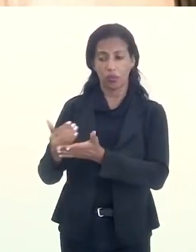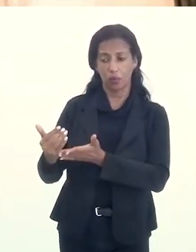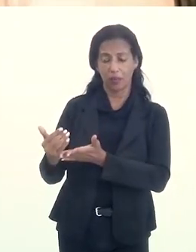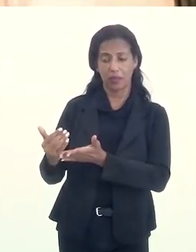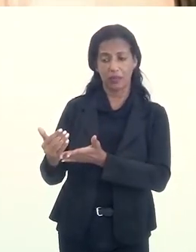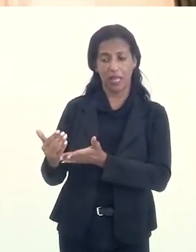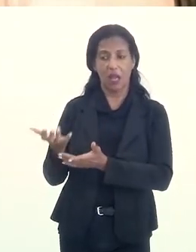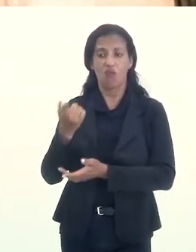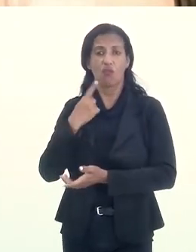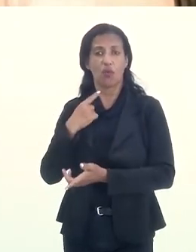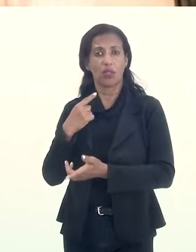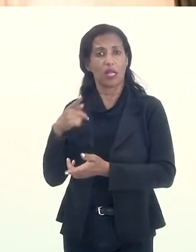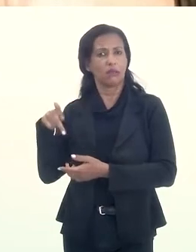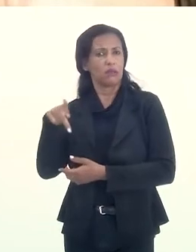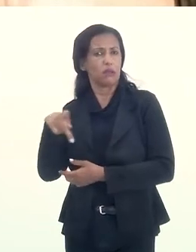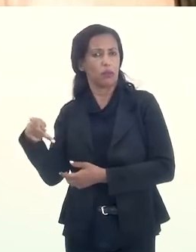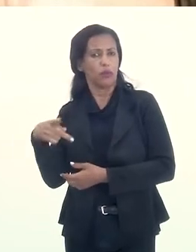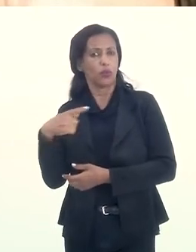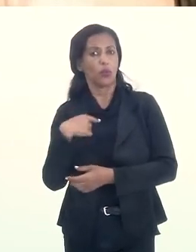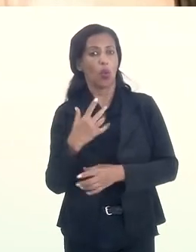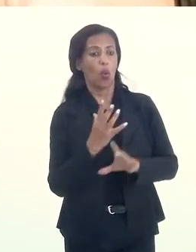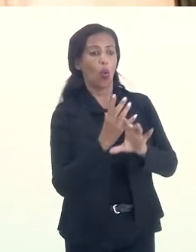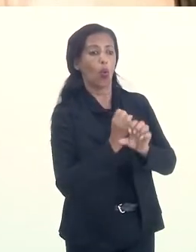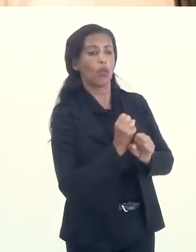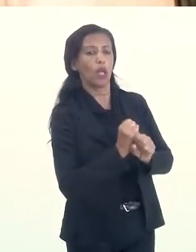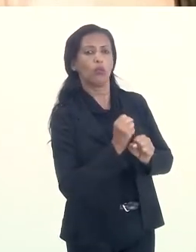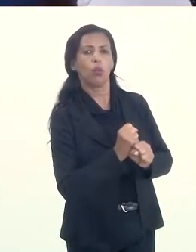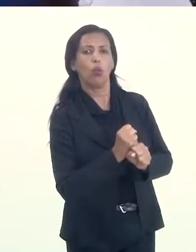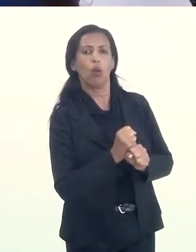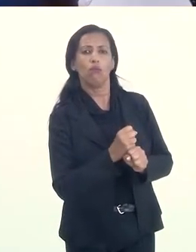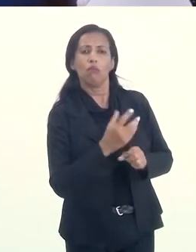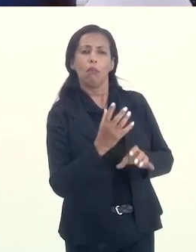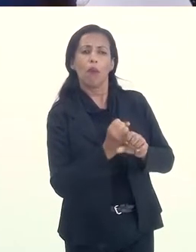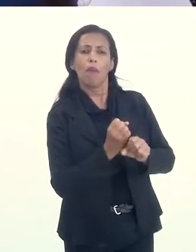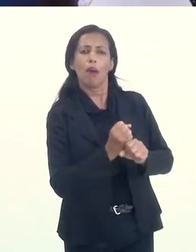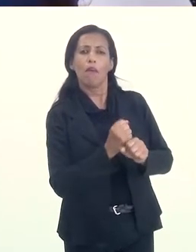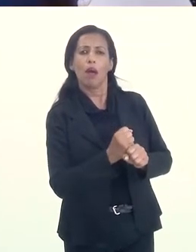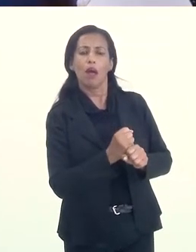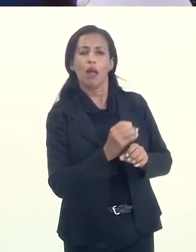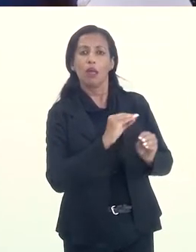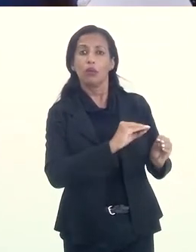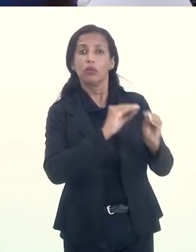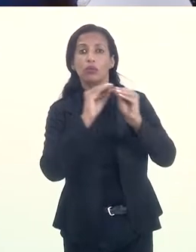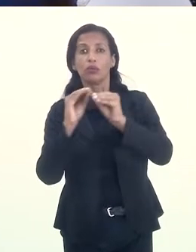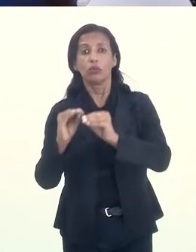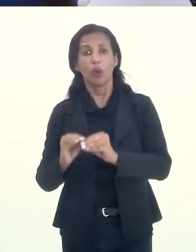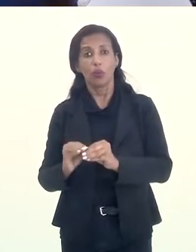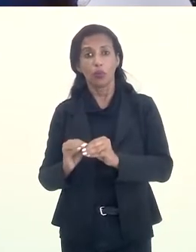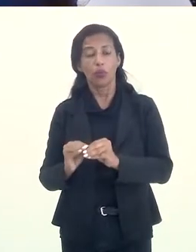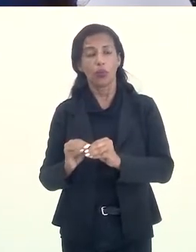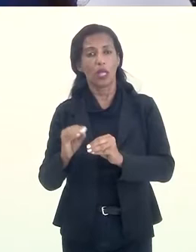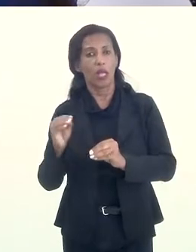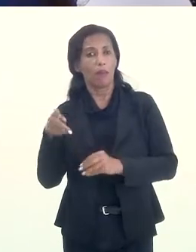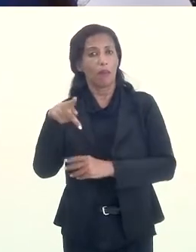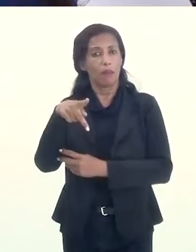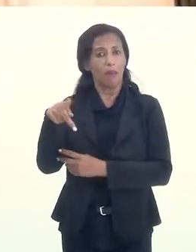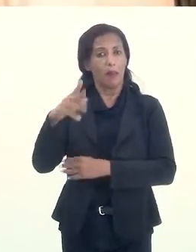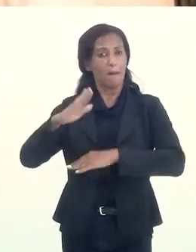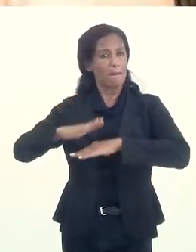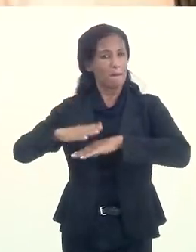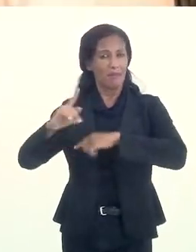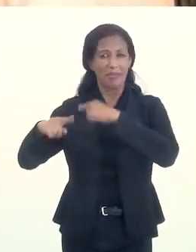contabilidade. Eu fui contador. Só pude me dedicar ao magistério um pouco mais tarde,